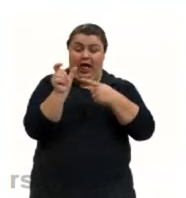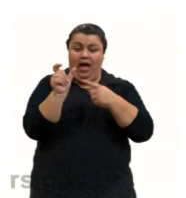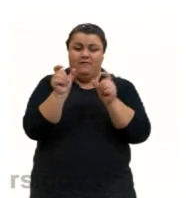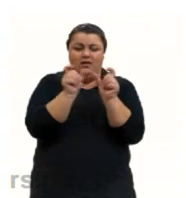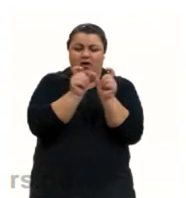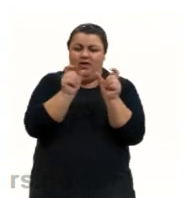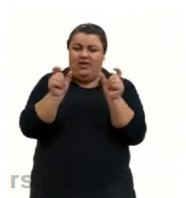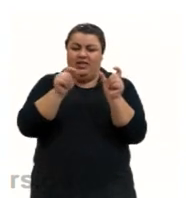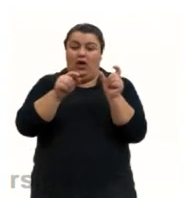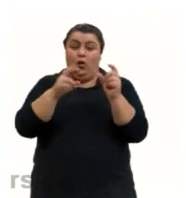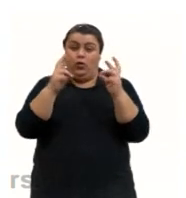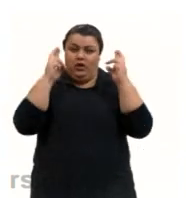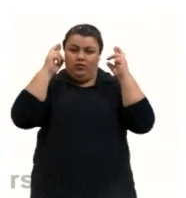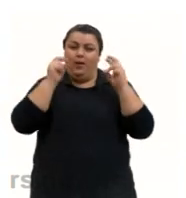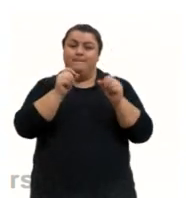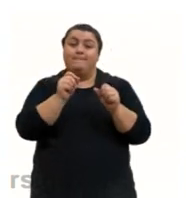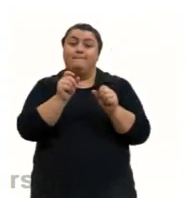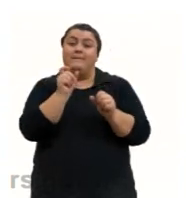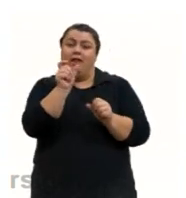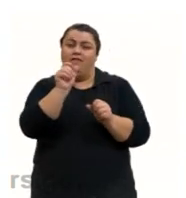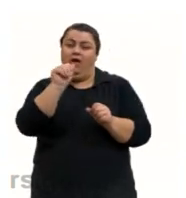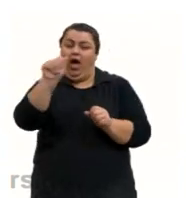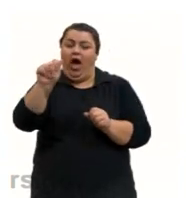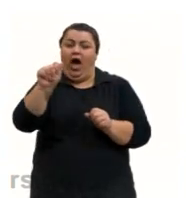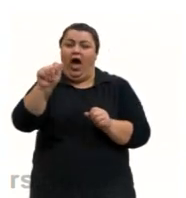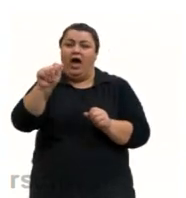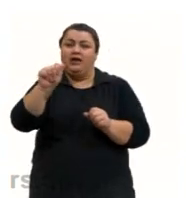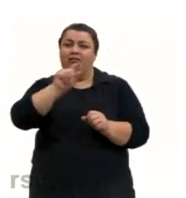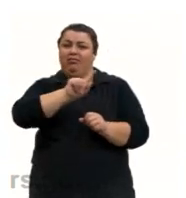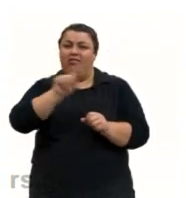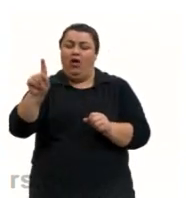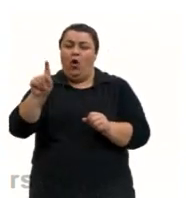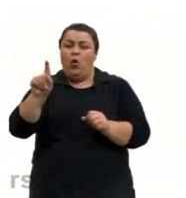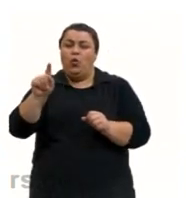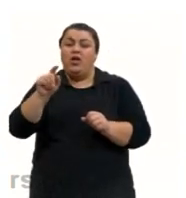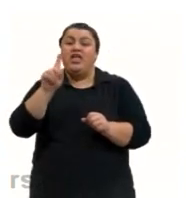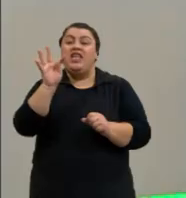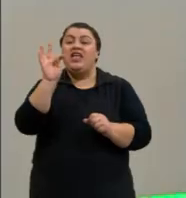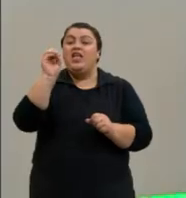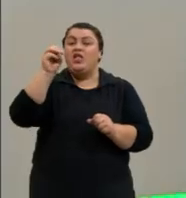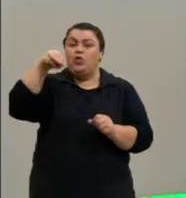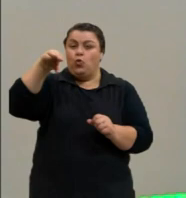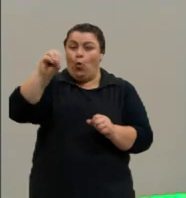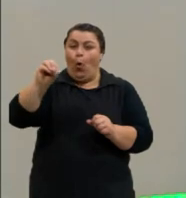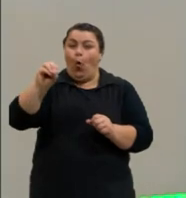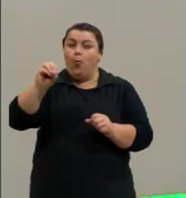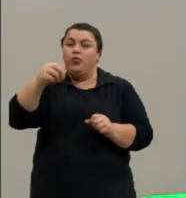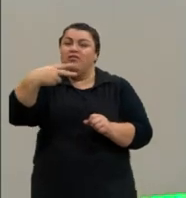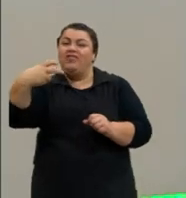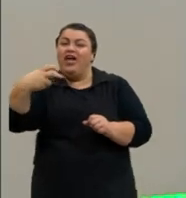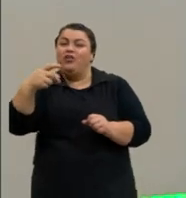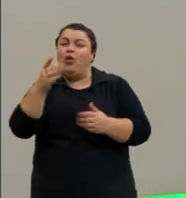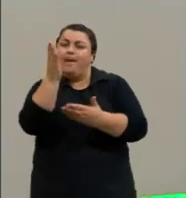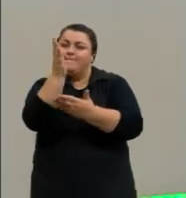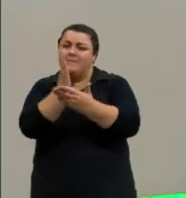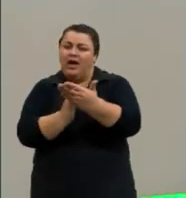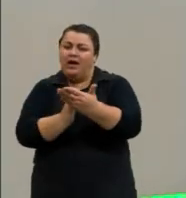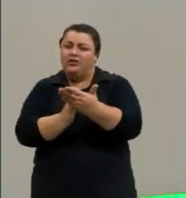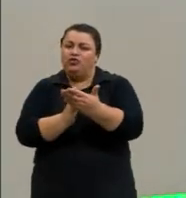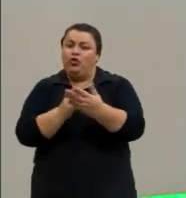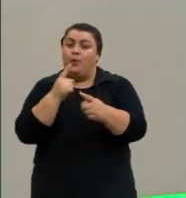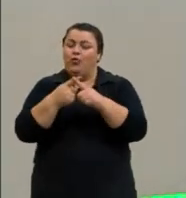palavra á, que significa não. E tomo, que é parte, ou seja, seria sem partes, porque eles